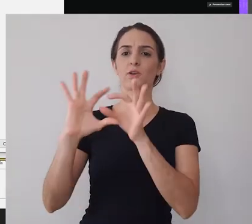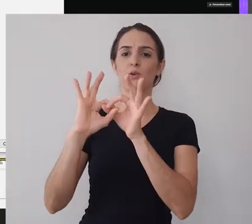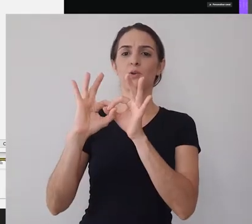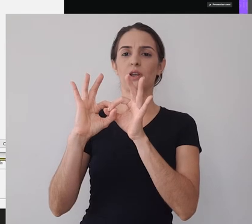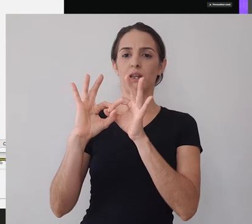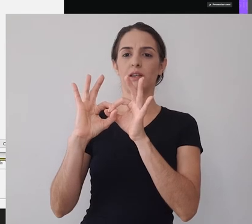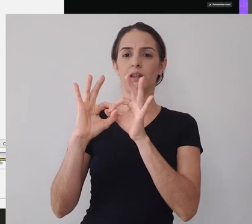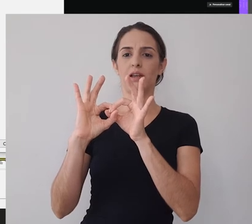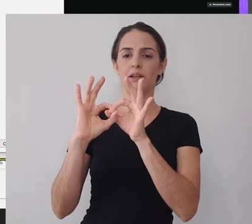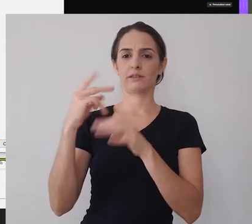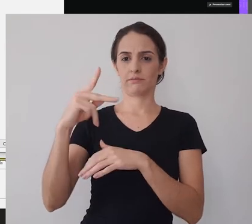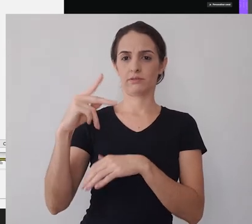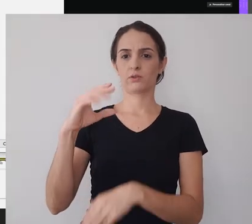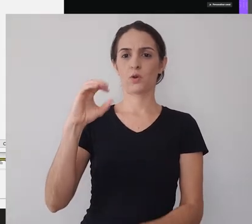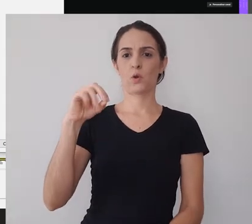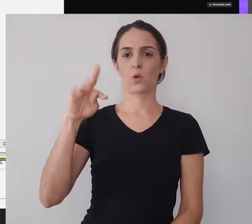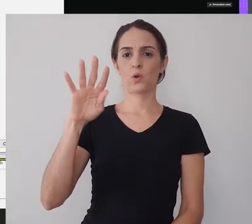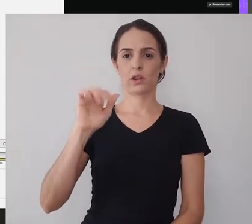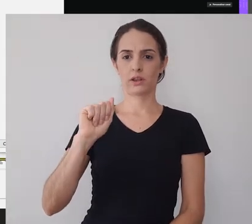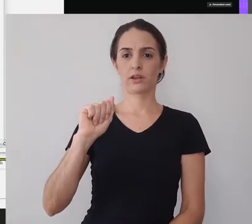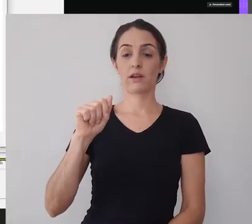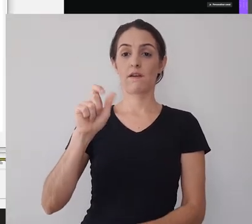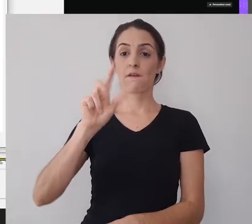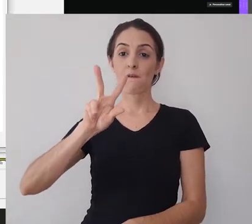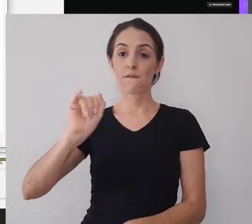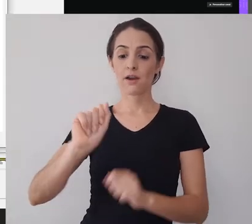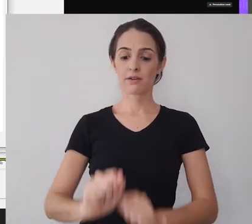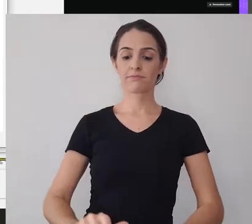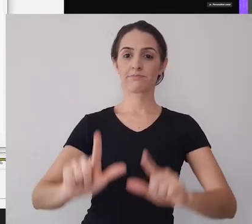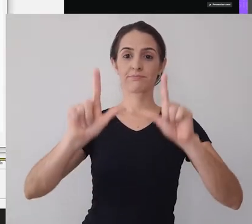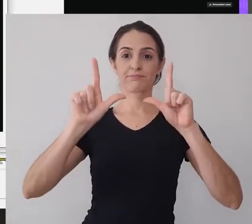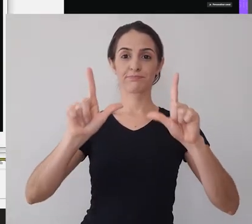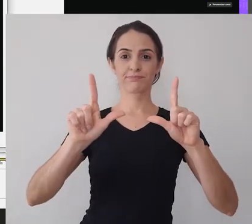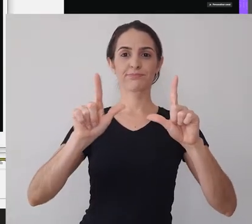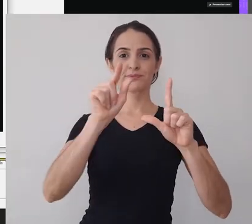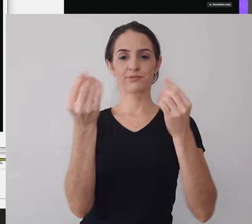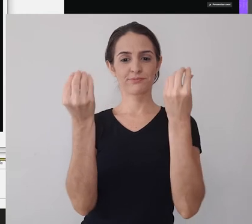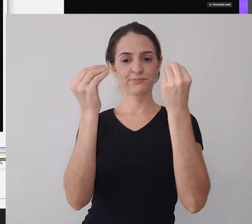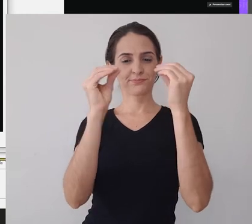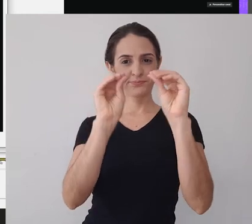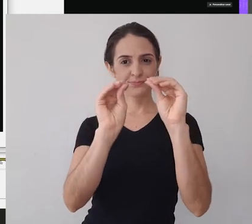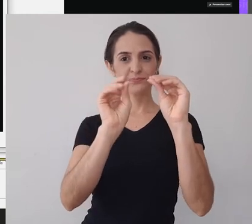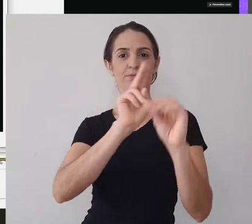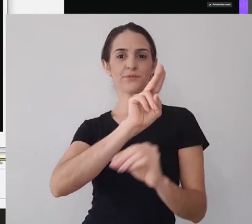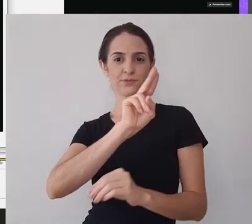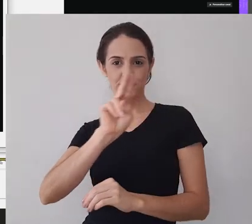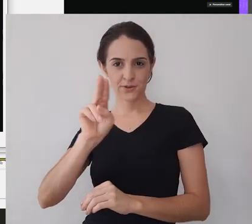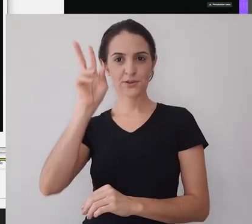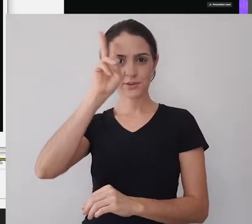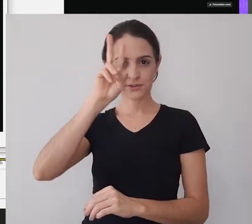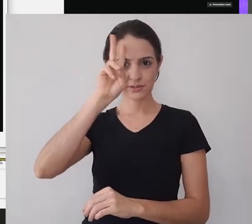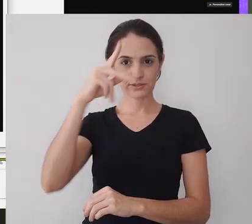conectar conta. Uma janela de login vai ser aberta para você. Você vai usar